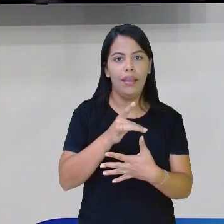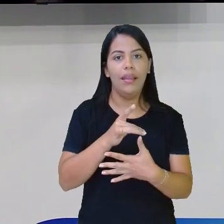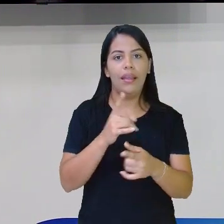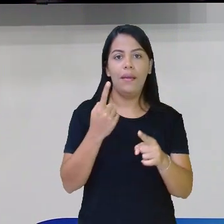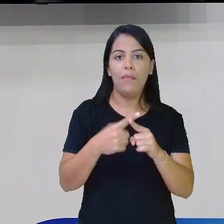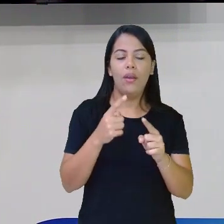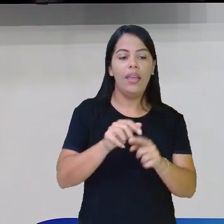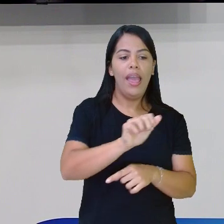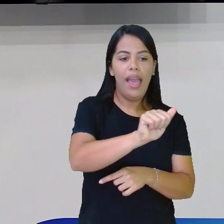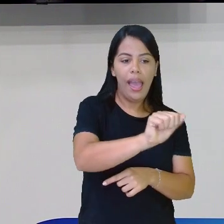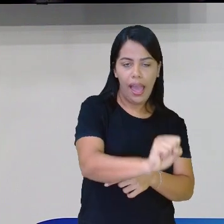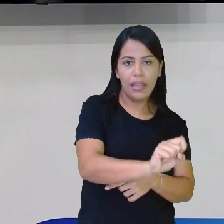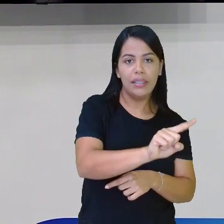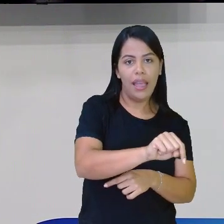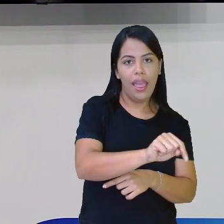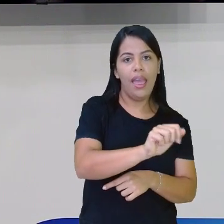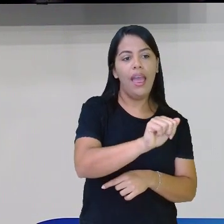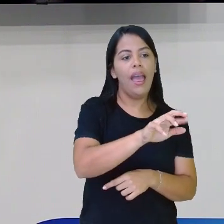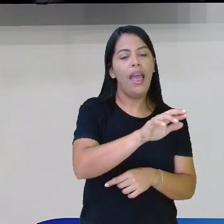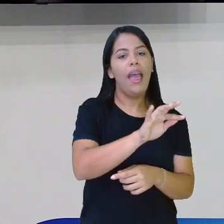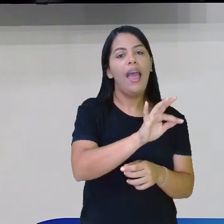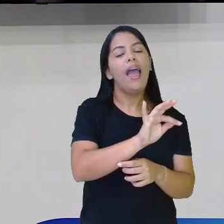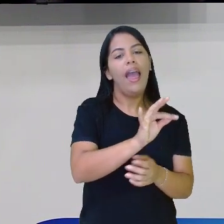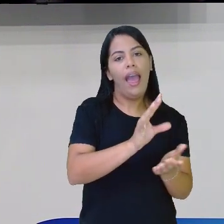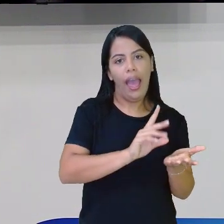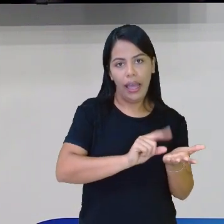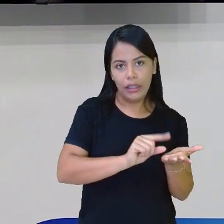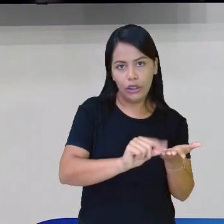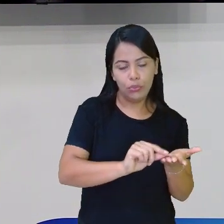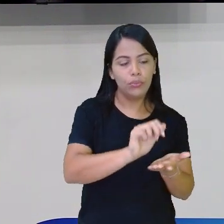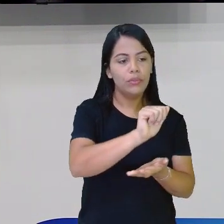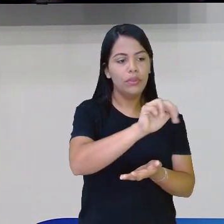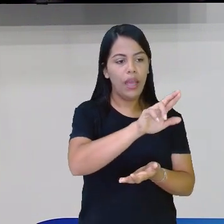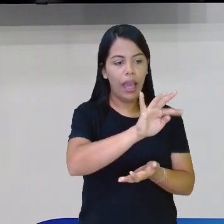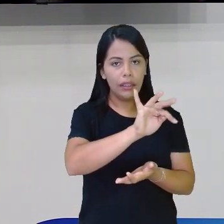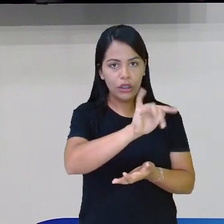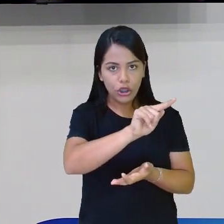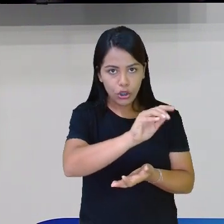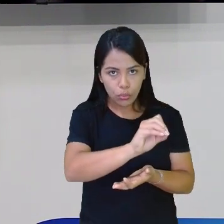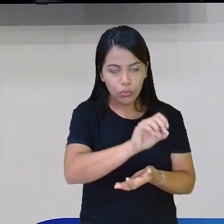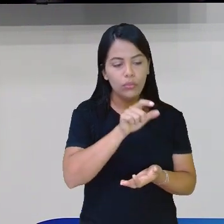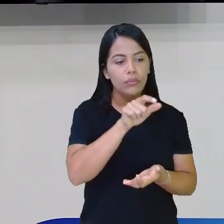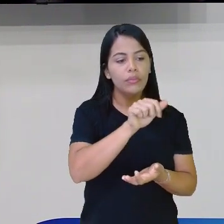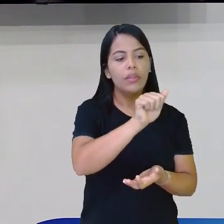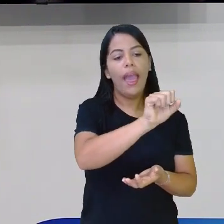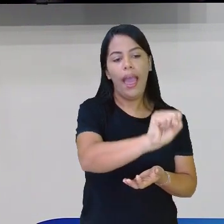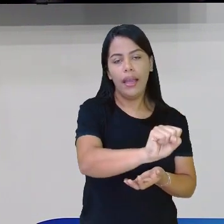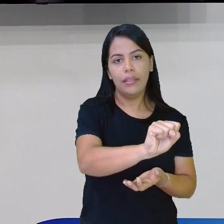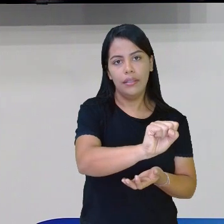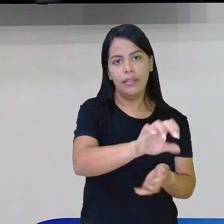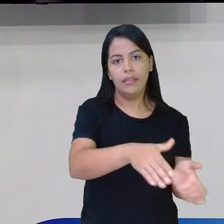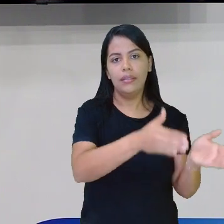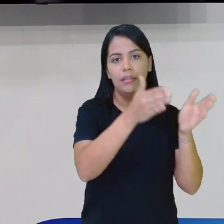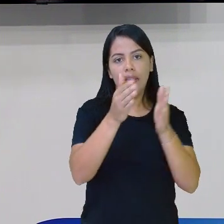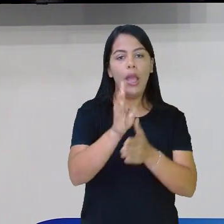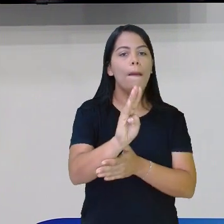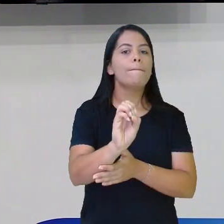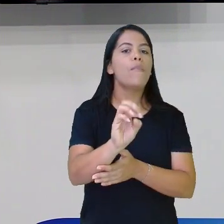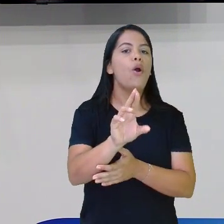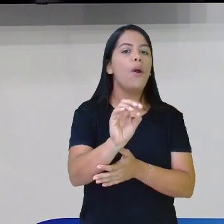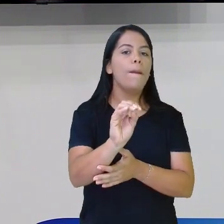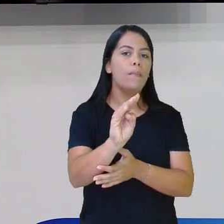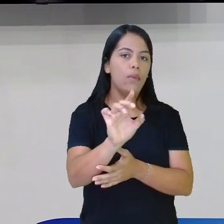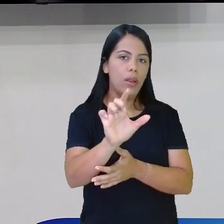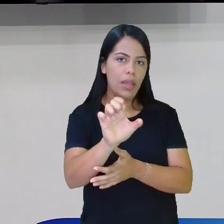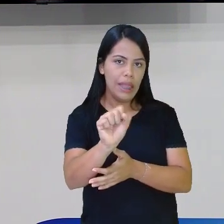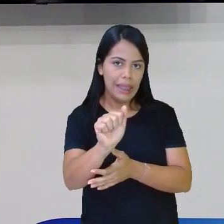artigo, borboletas, o substantivo, brancas, o adjetivo, tá? Observou